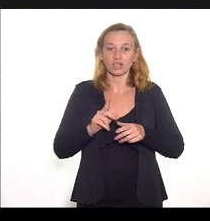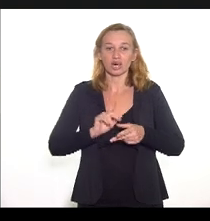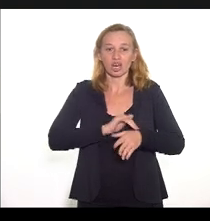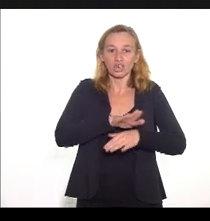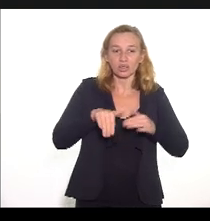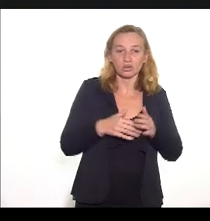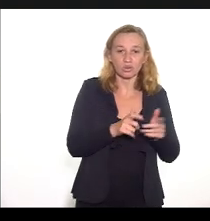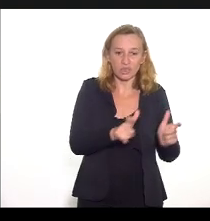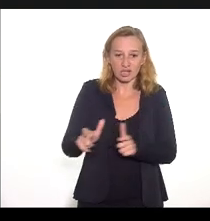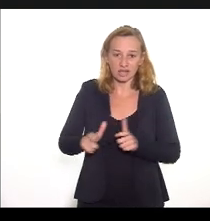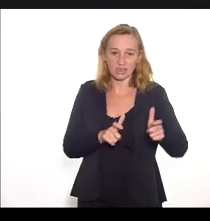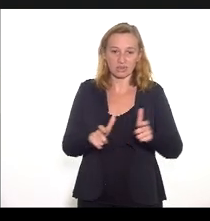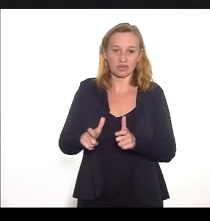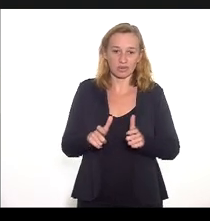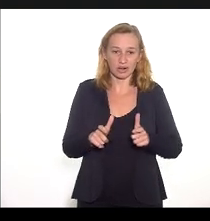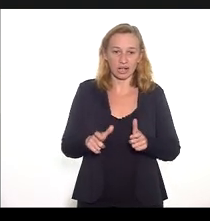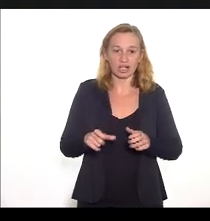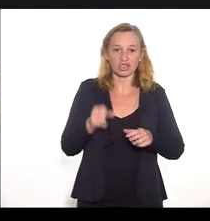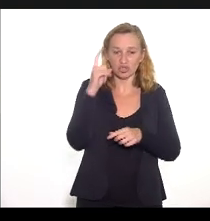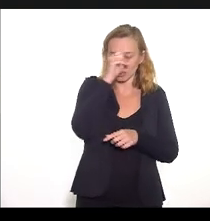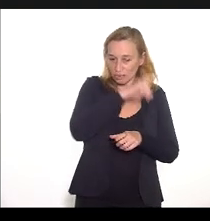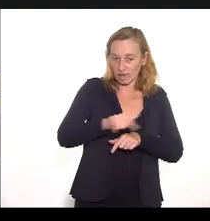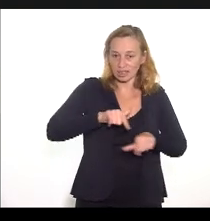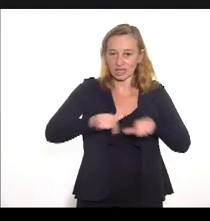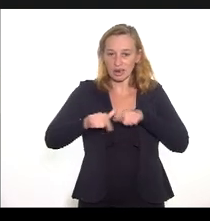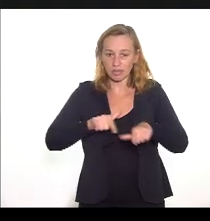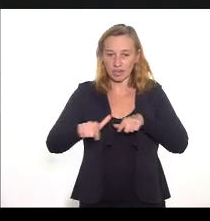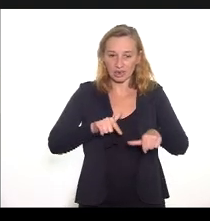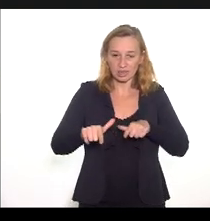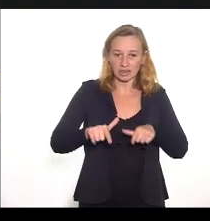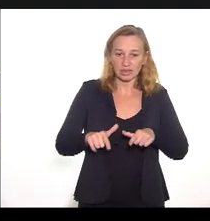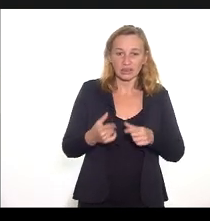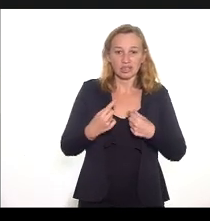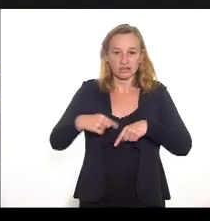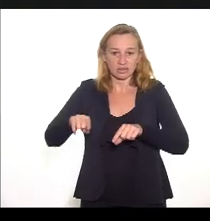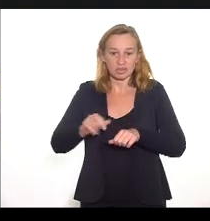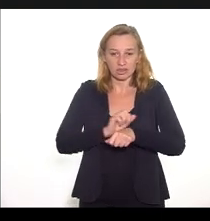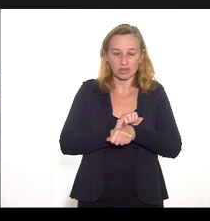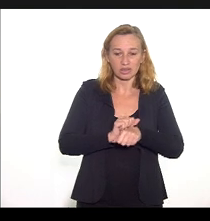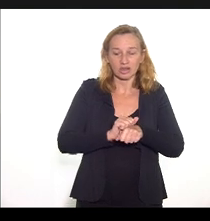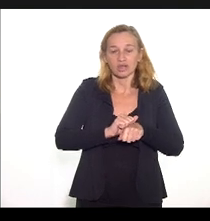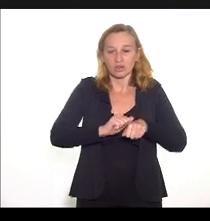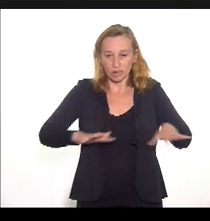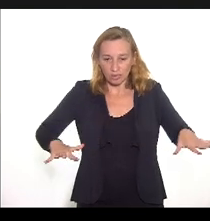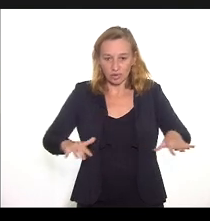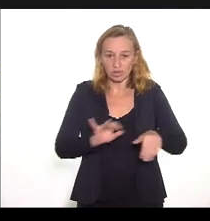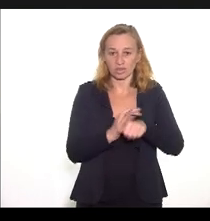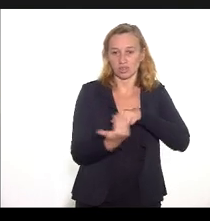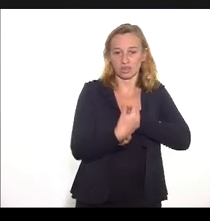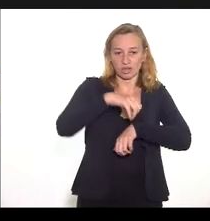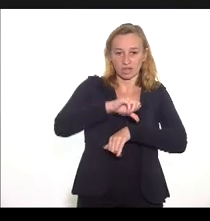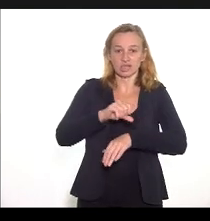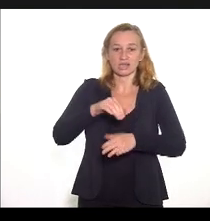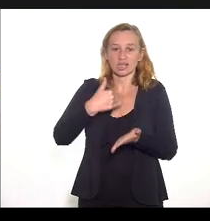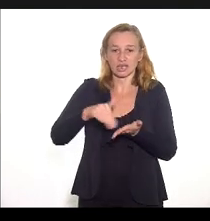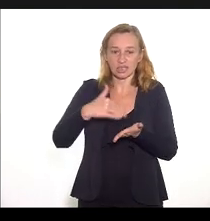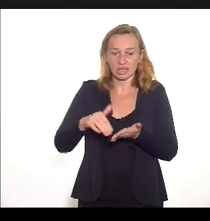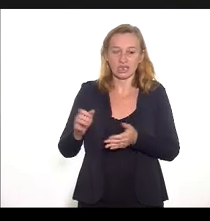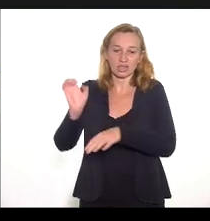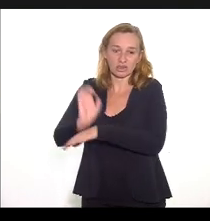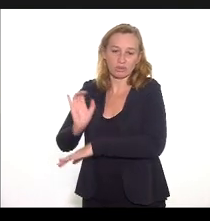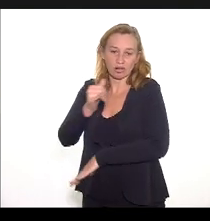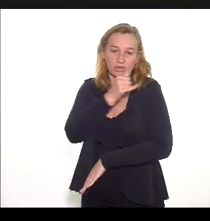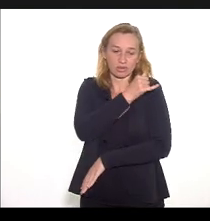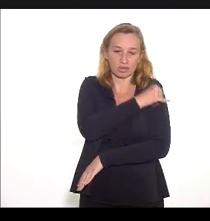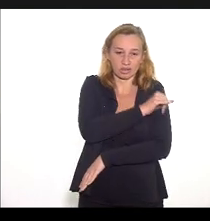áreas. Superar as dificuldades de trabalho frente à pandemia de covid-19 tem sido um dos esforços da Secretaria Estadual de Saúde do Rio de